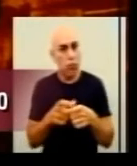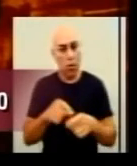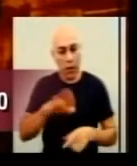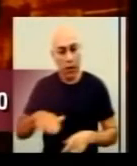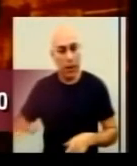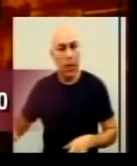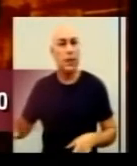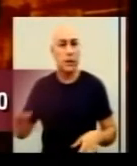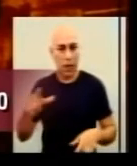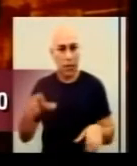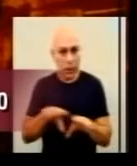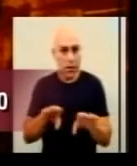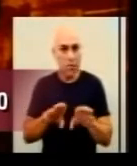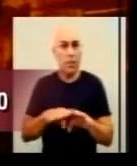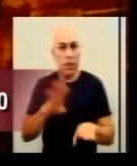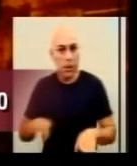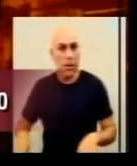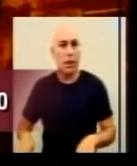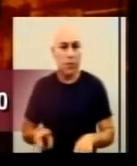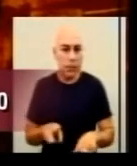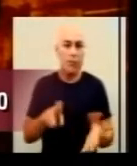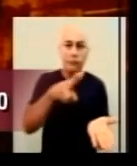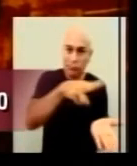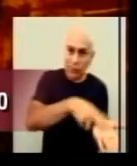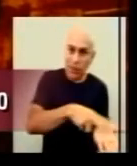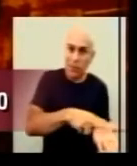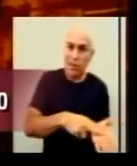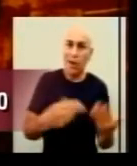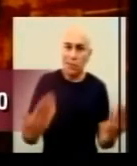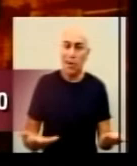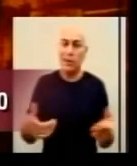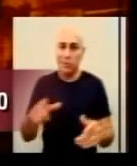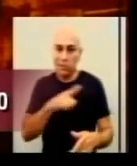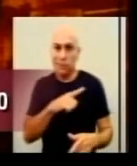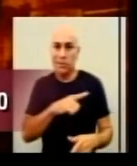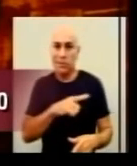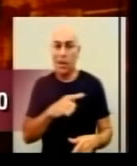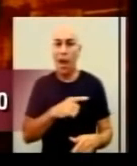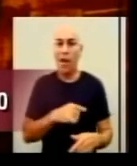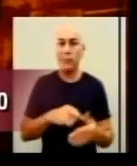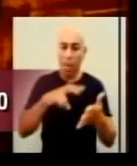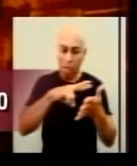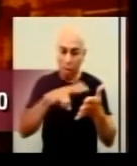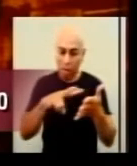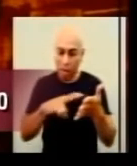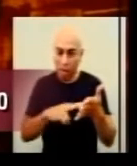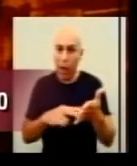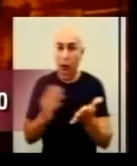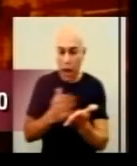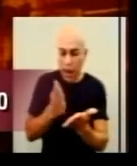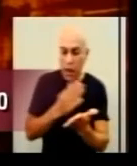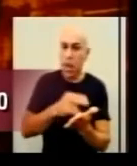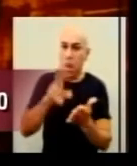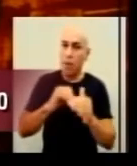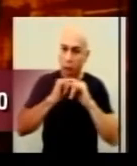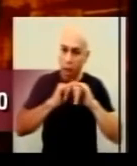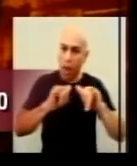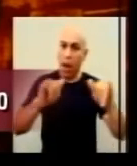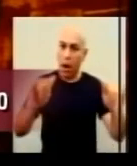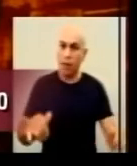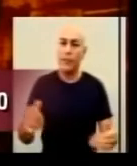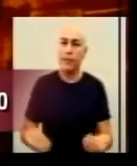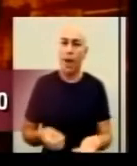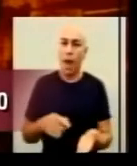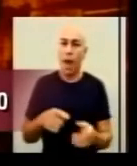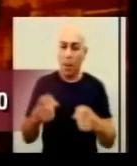internam. E existe também uma condição que vem sendo relatada na literatura e que tem sido observado aí em casos